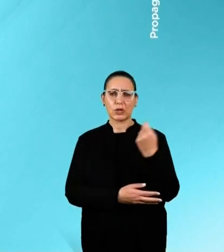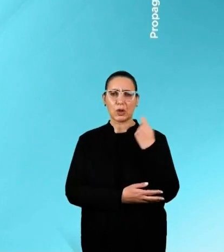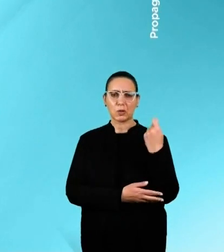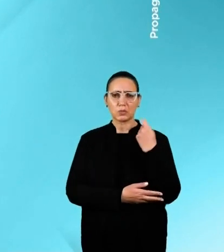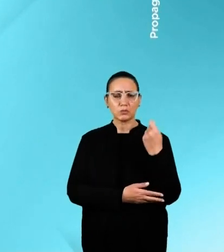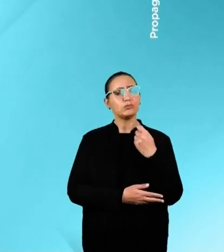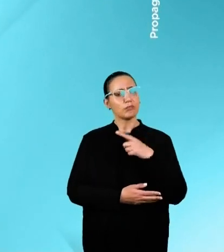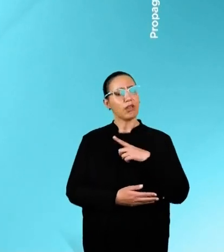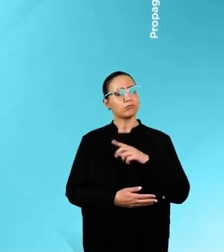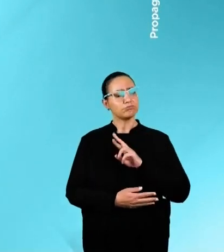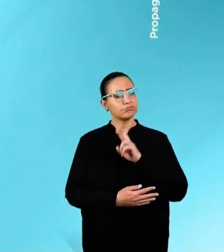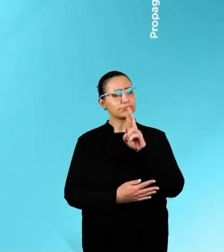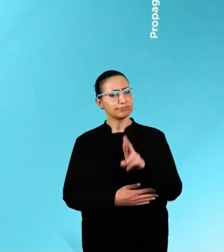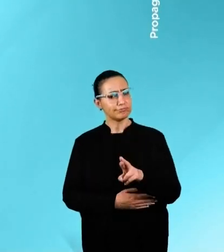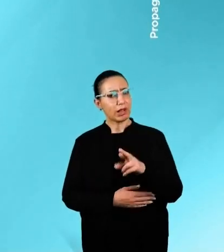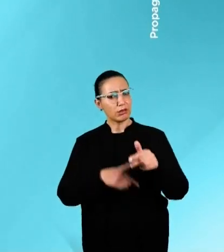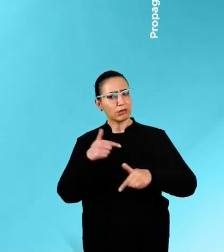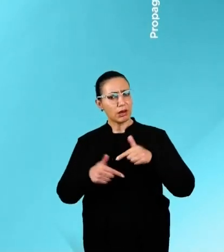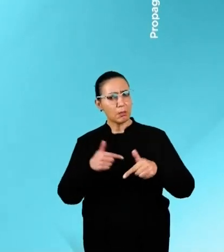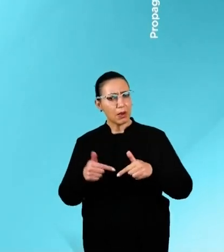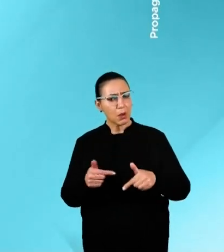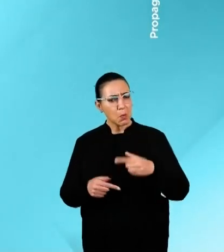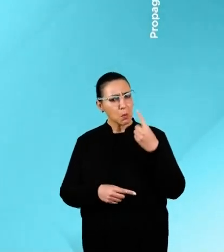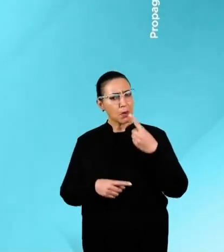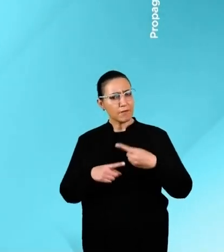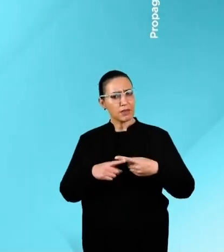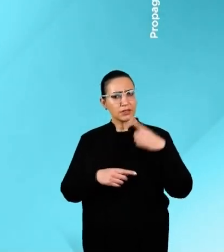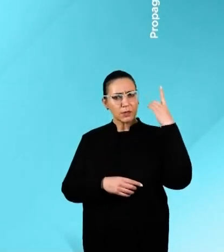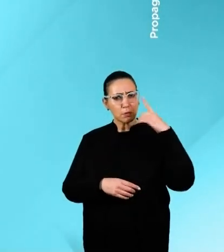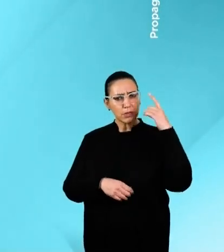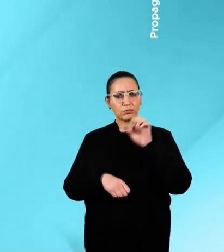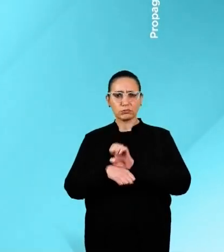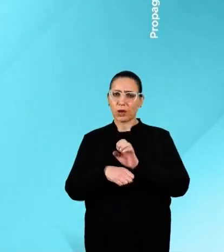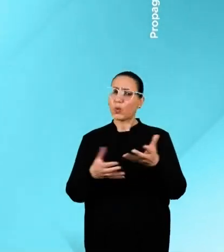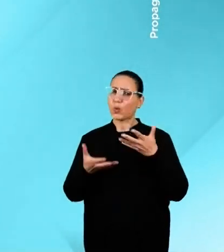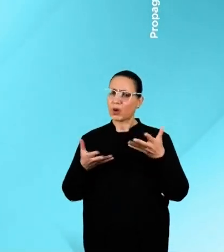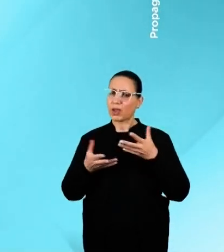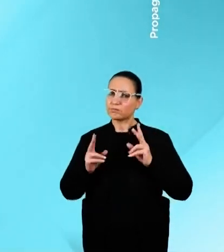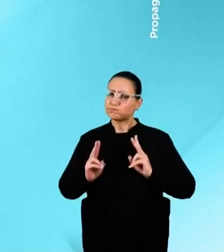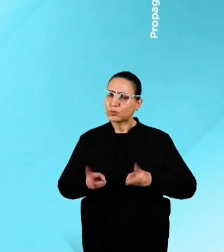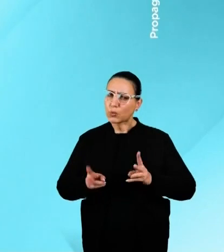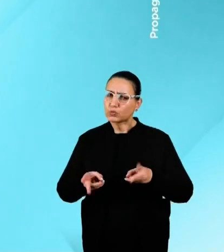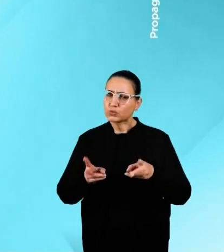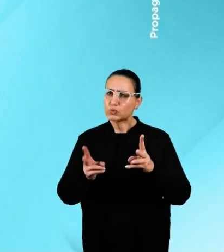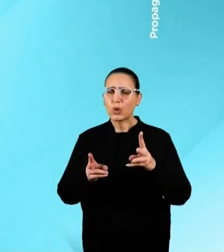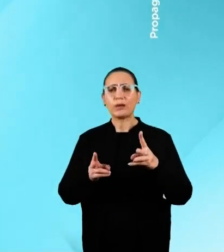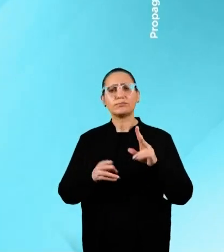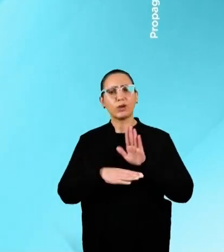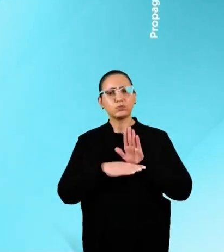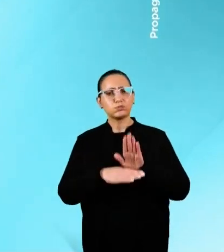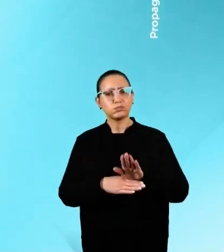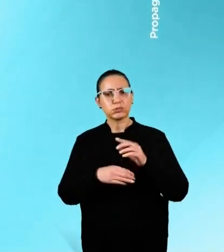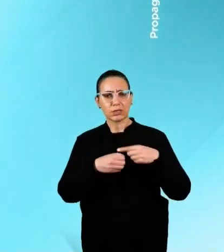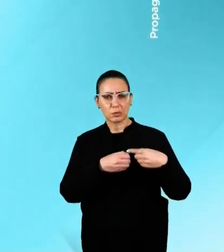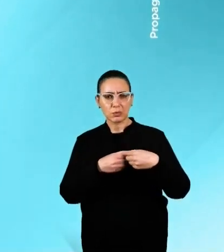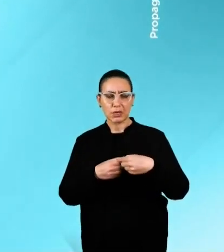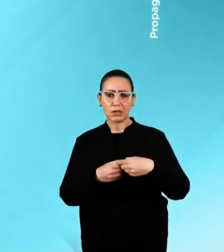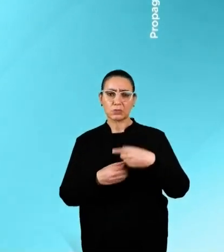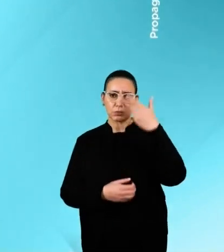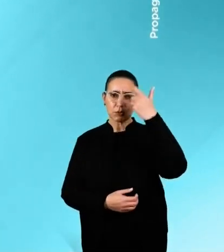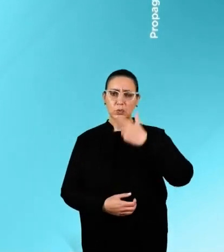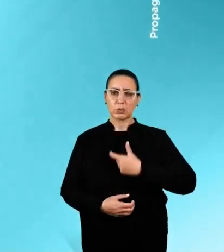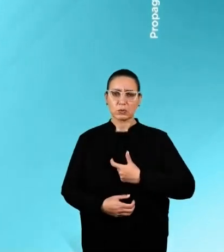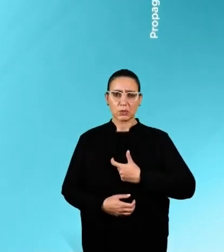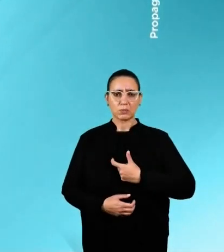do nosso trabalho em apenas um mandato como deputado estadual. Eu quero continuar trabalhando em prol dos municípios. Sou